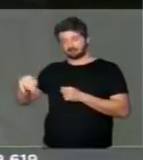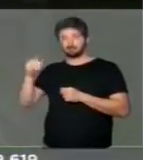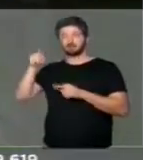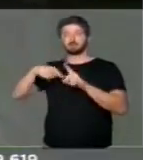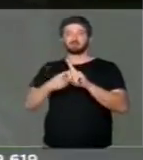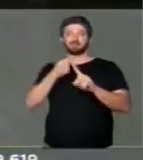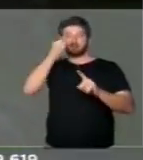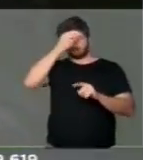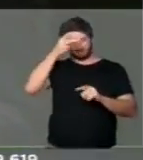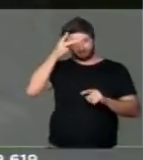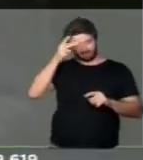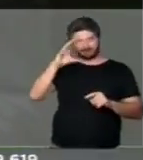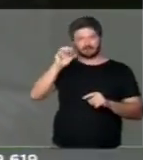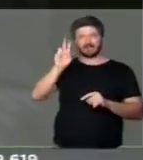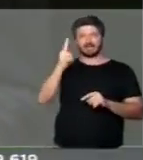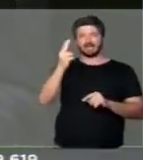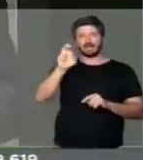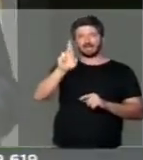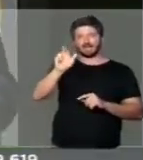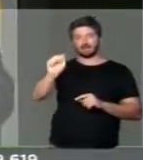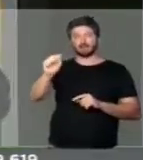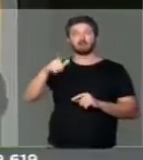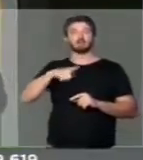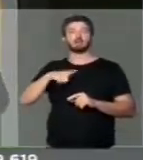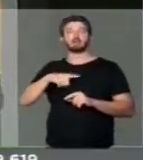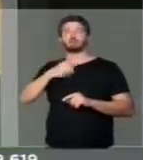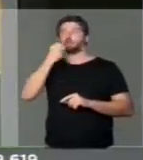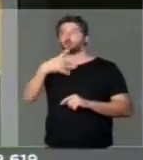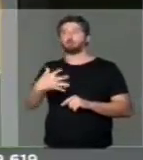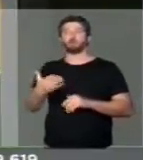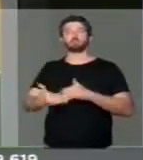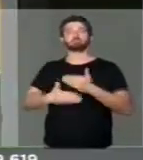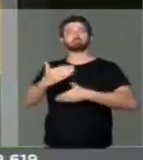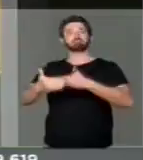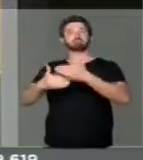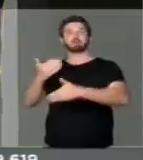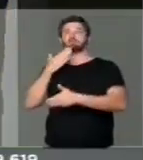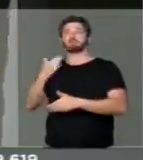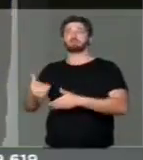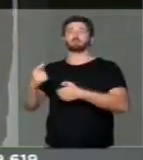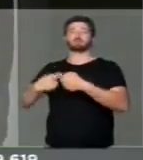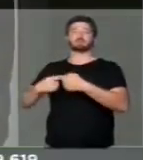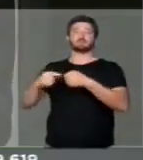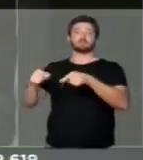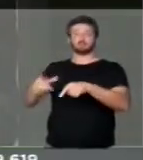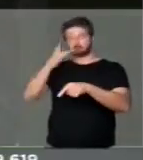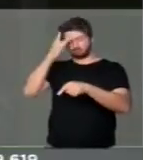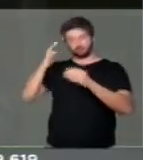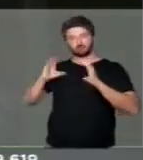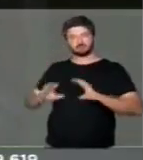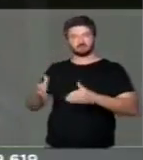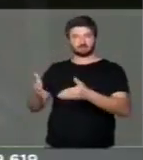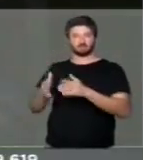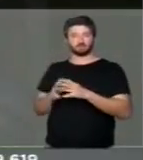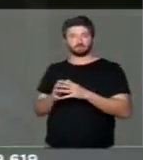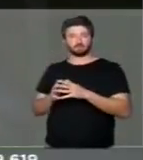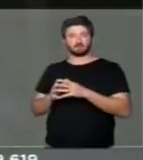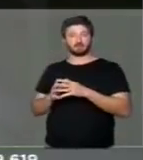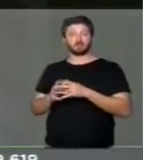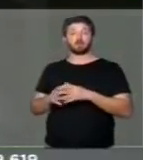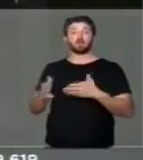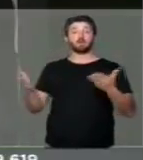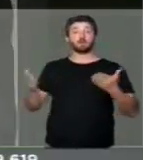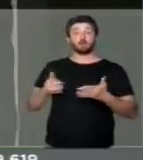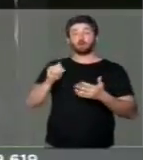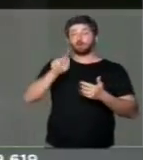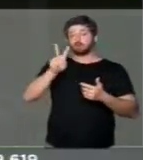Cristina Carrara, norteou uma dinâmica positiva para os cidadãos do município. Agora, em junho, Gustavo se